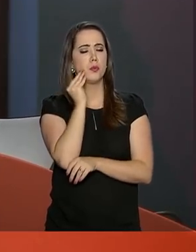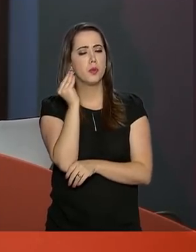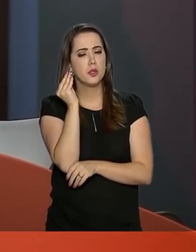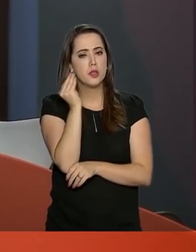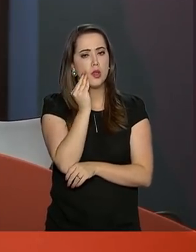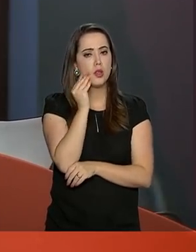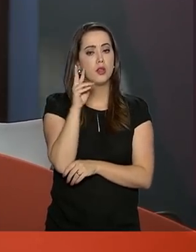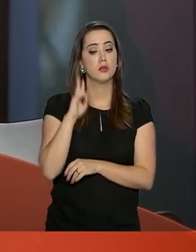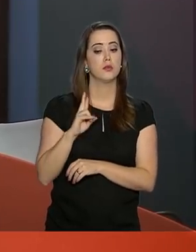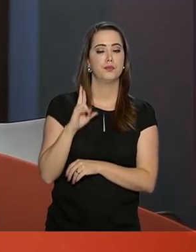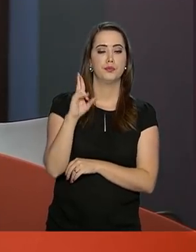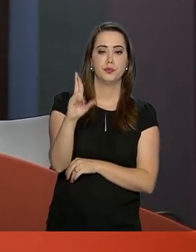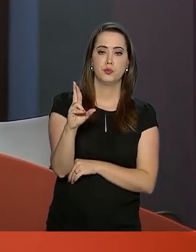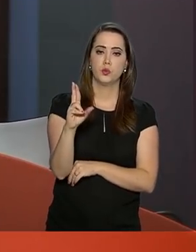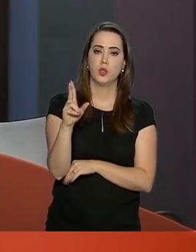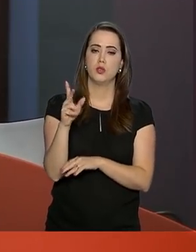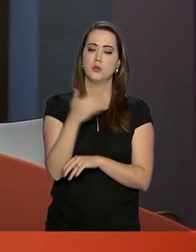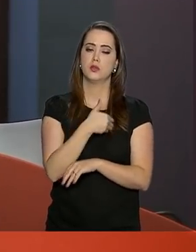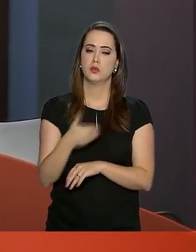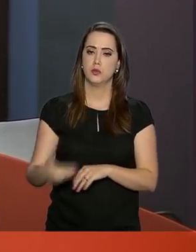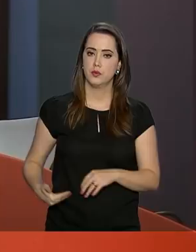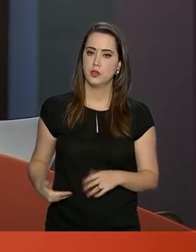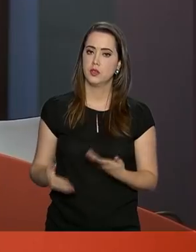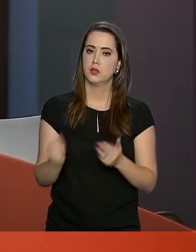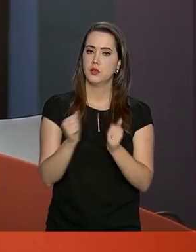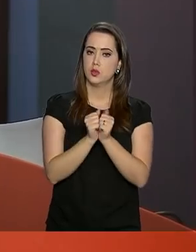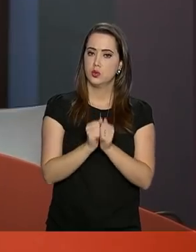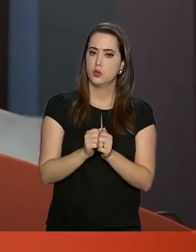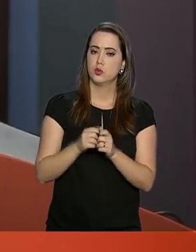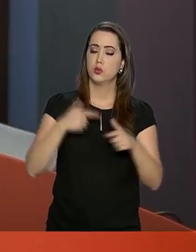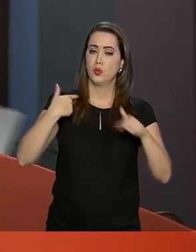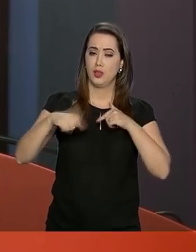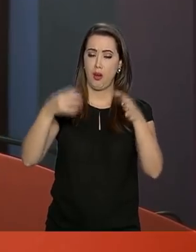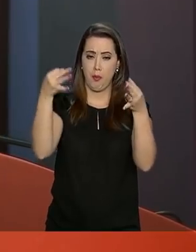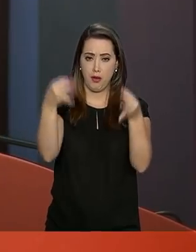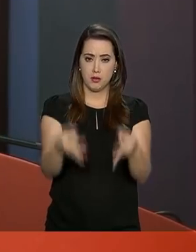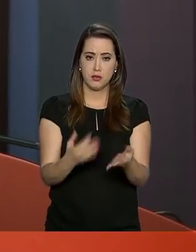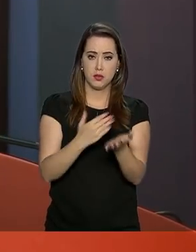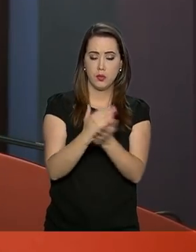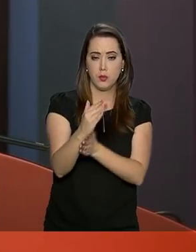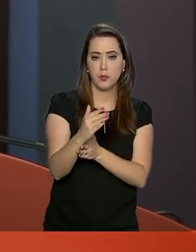da responsabilidade pública com a competência da iniciativa privada.